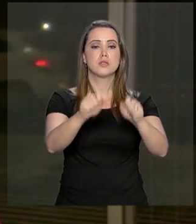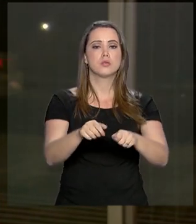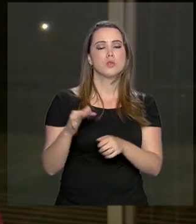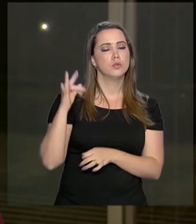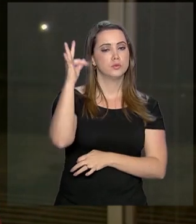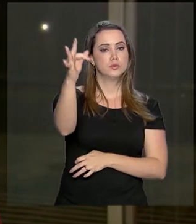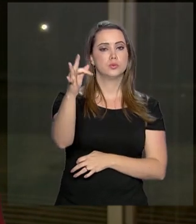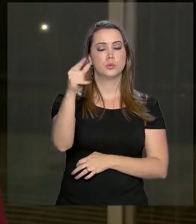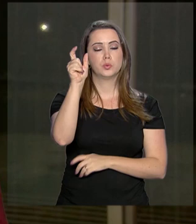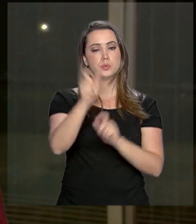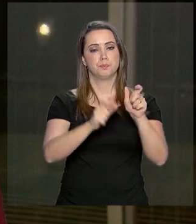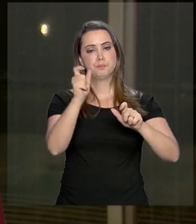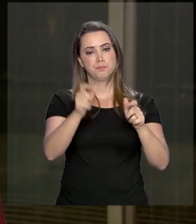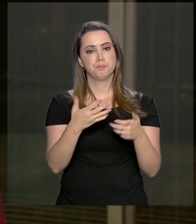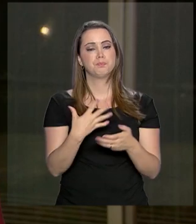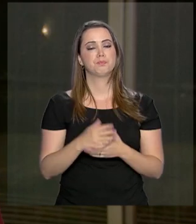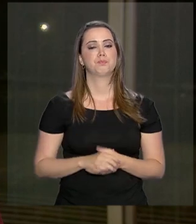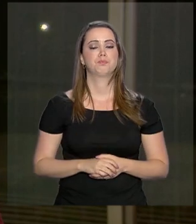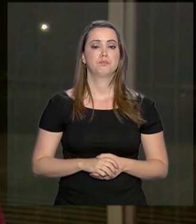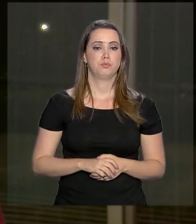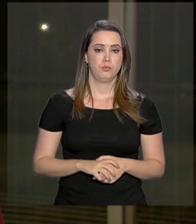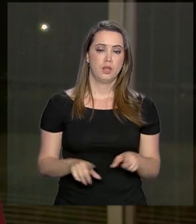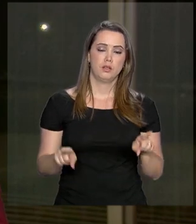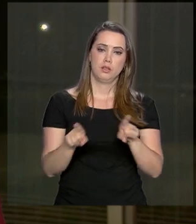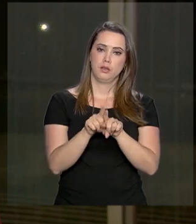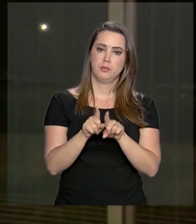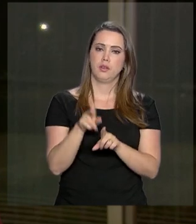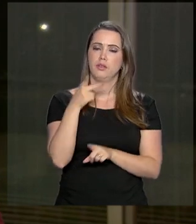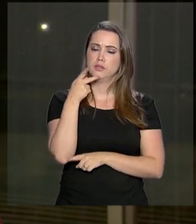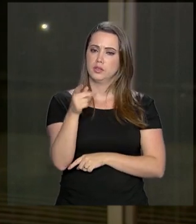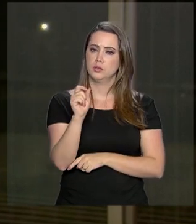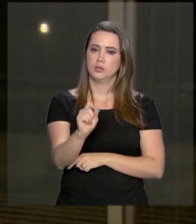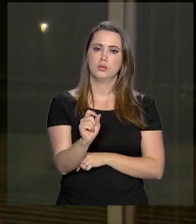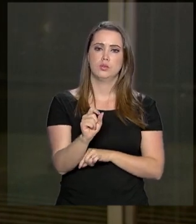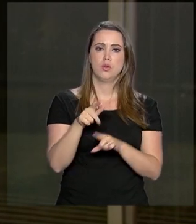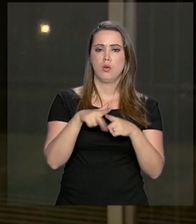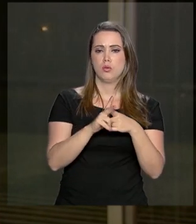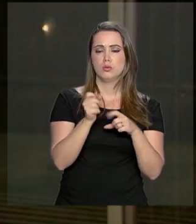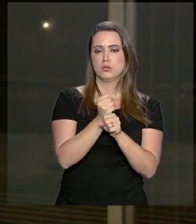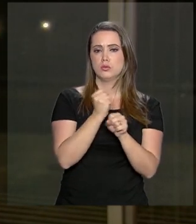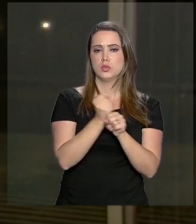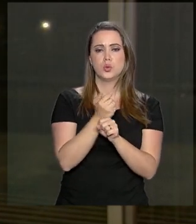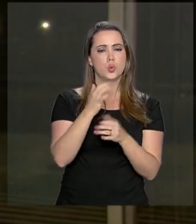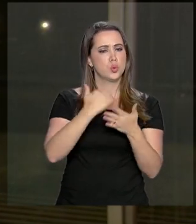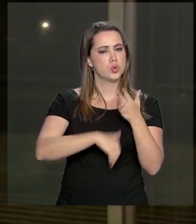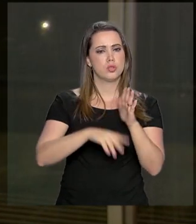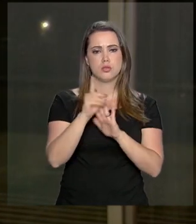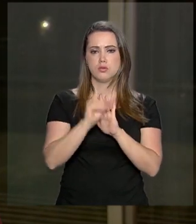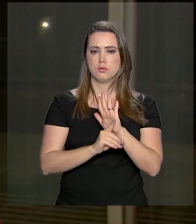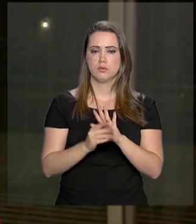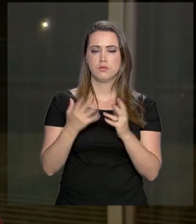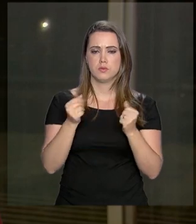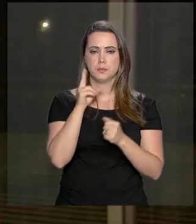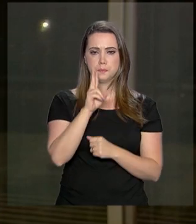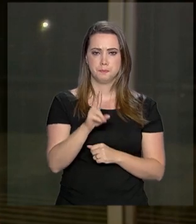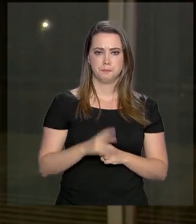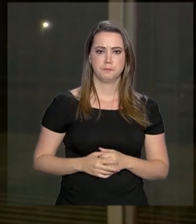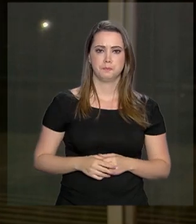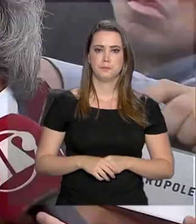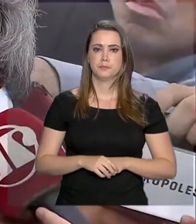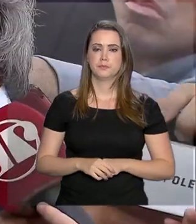futuro, né, para as futuras gerações. Ele garantiu também que a reforma não mexe com direitos trabalhistas. Vamos ouvir.